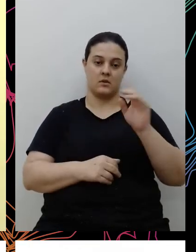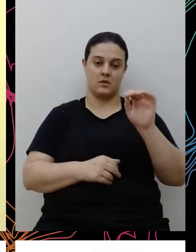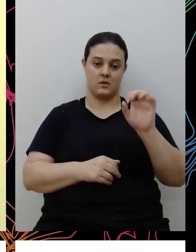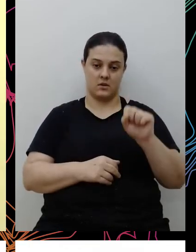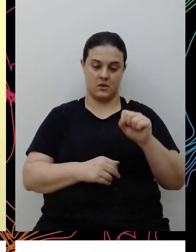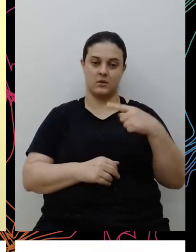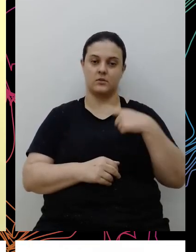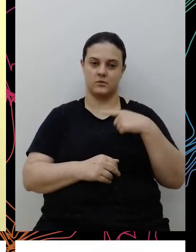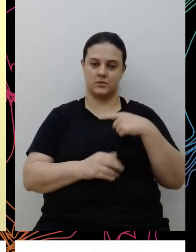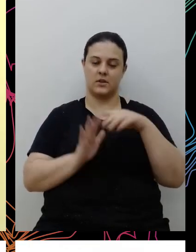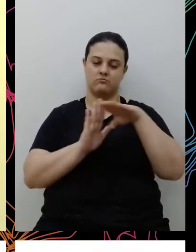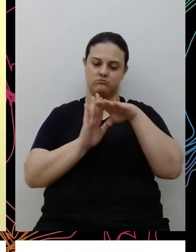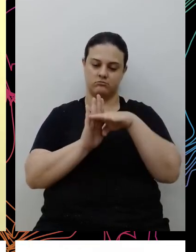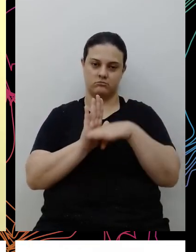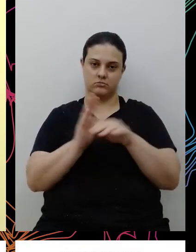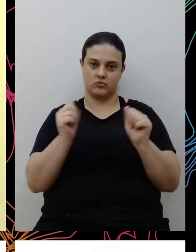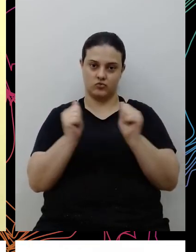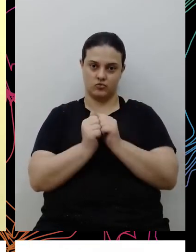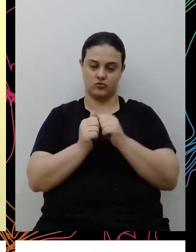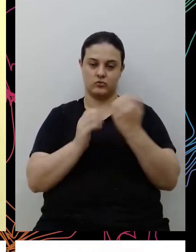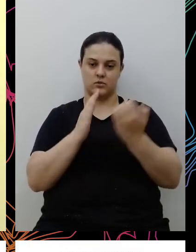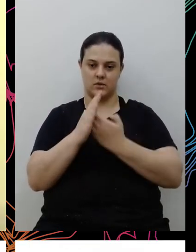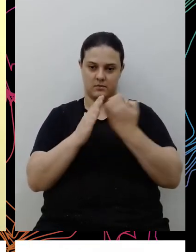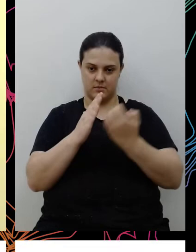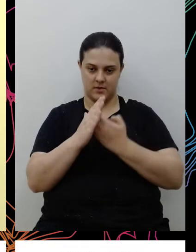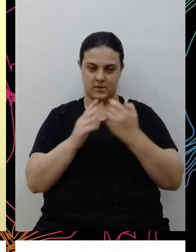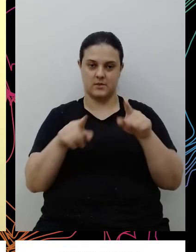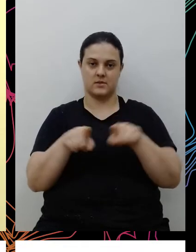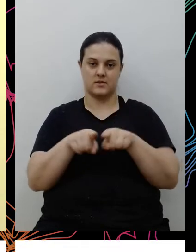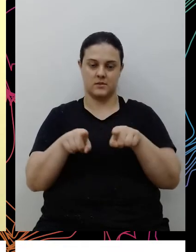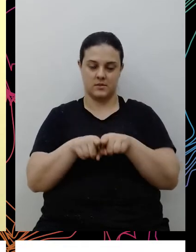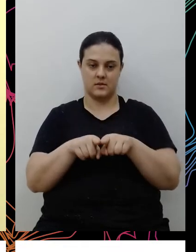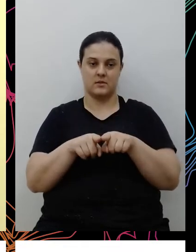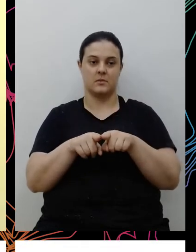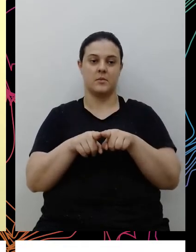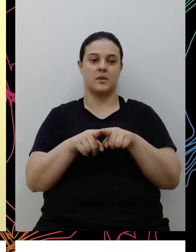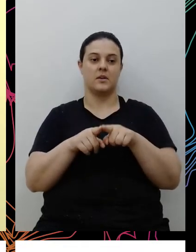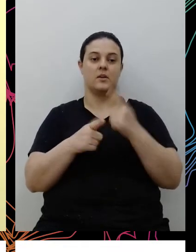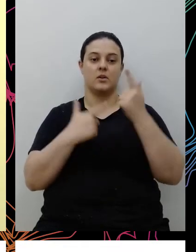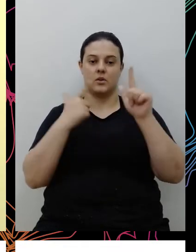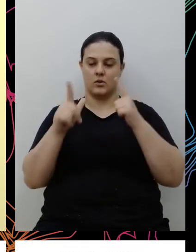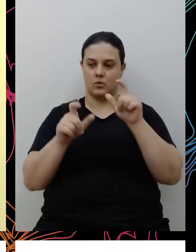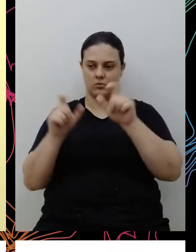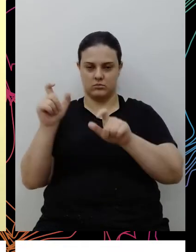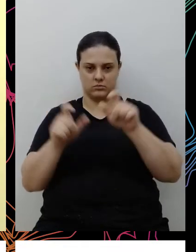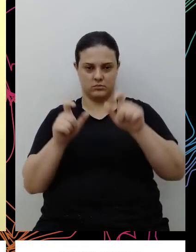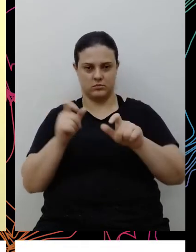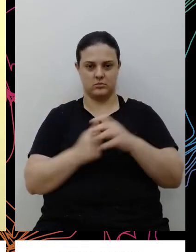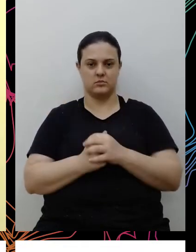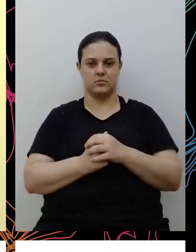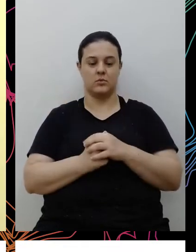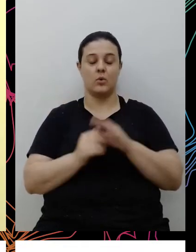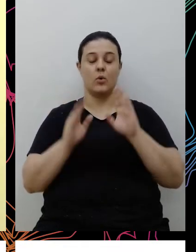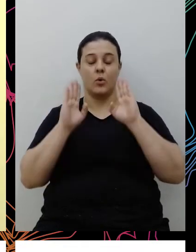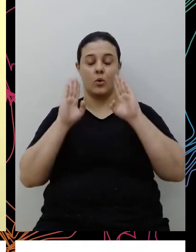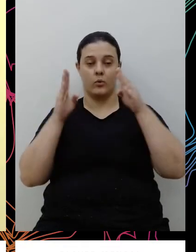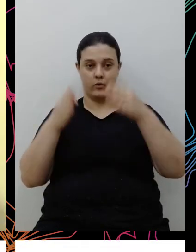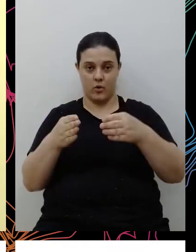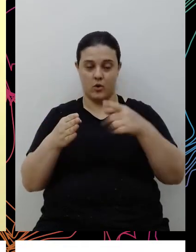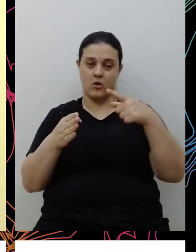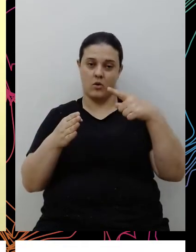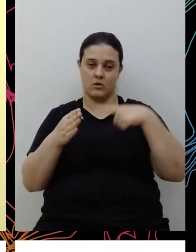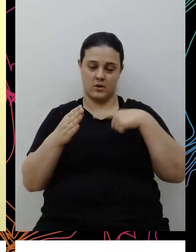agenda com as empresas, sendo esse espaço aí aglutinador de outros atores, né, apesar do nosso público ser as empresas,